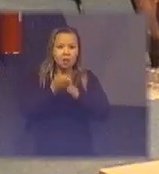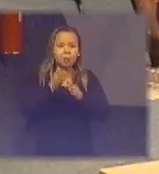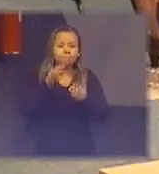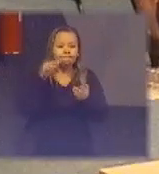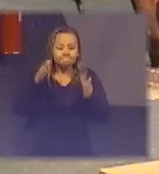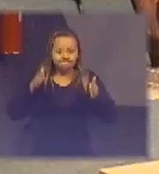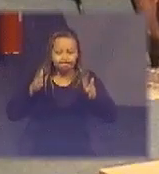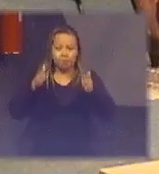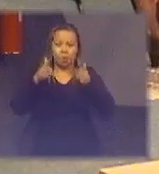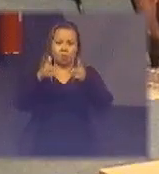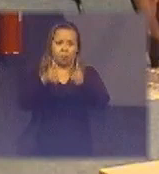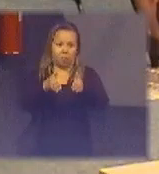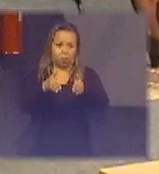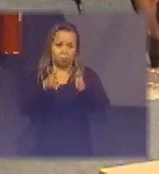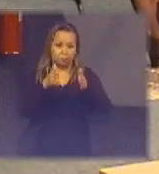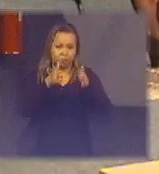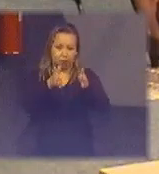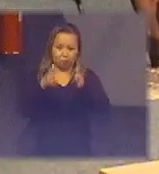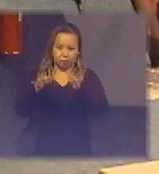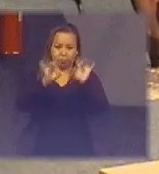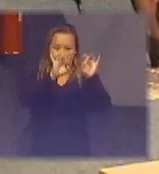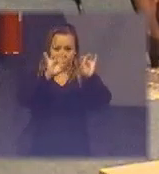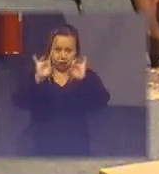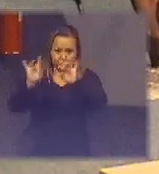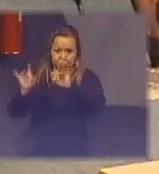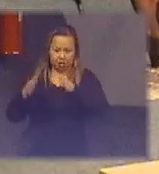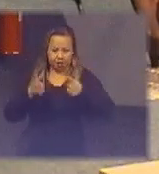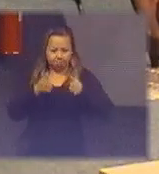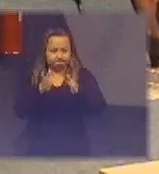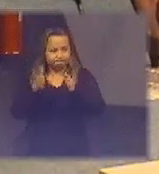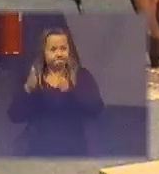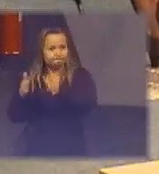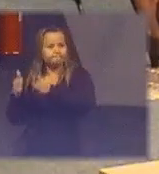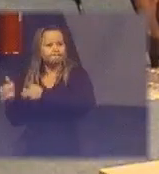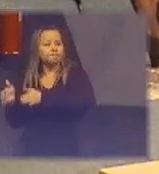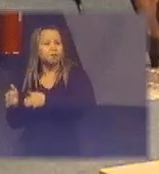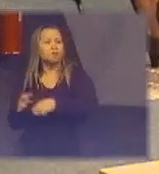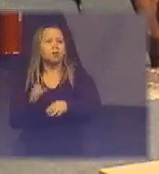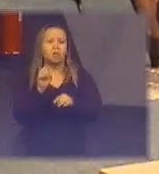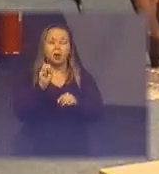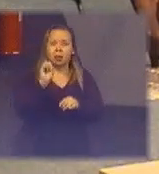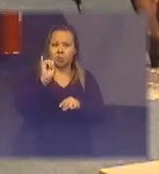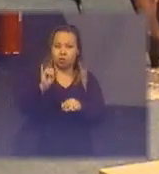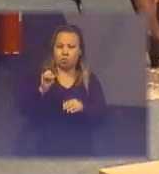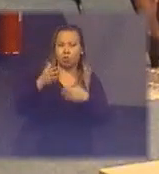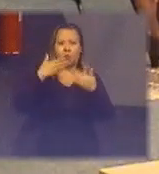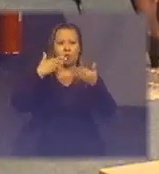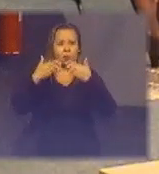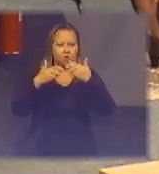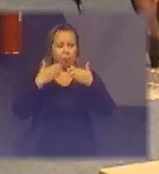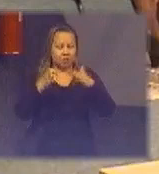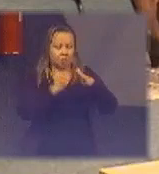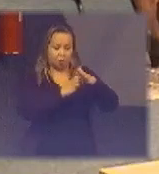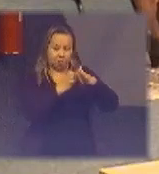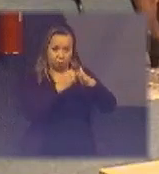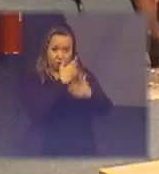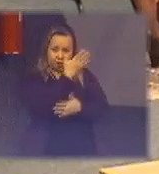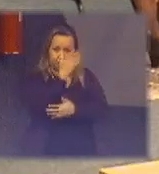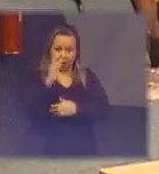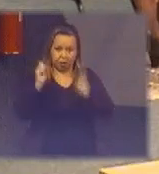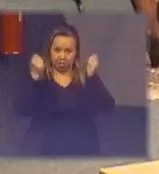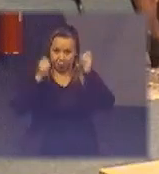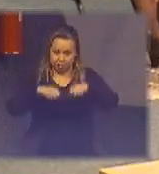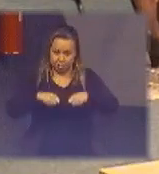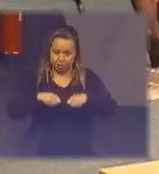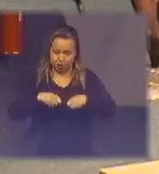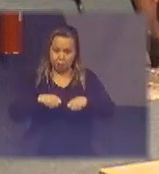pergunta a ansiedade os anseios que aparecem em cada segmento se eu vou conversar com o órgão ambiental que a capacitação seja exclusiva para o órgão